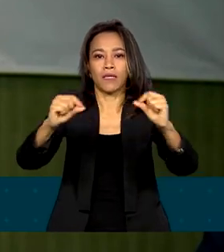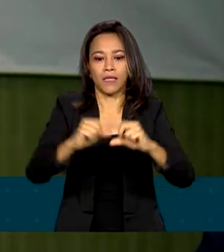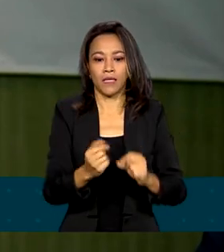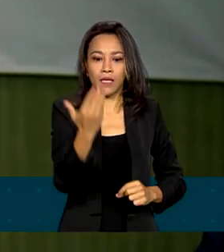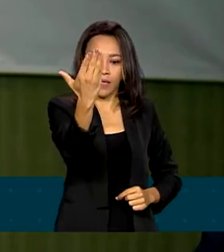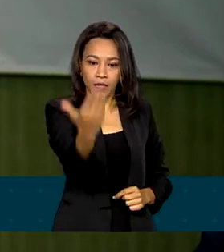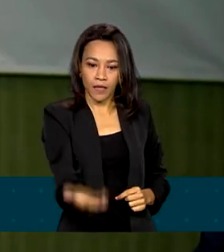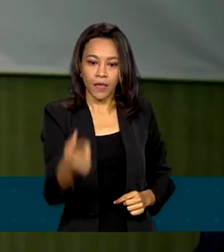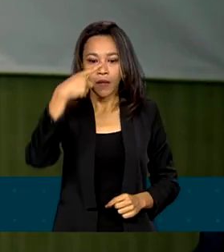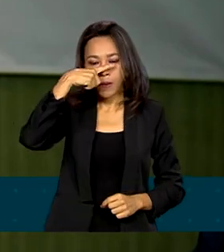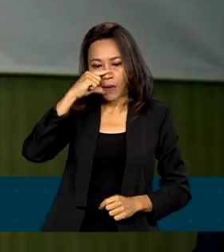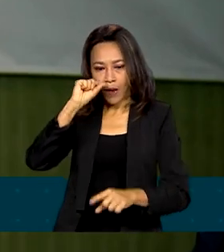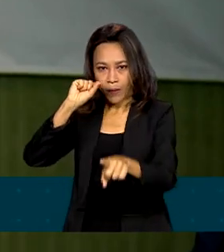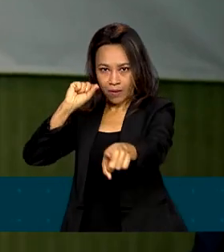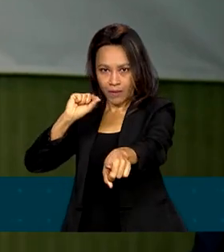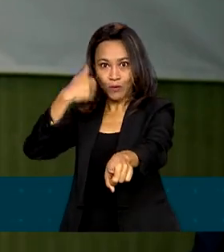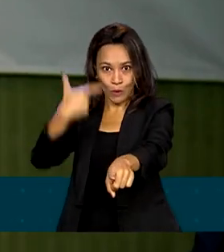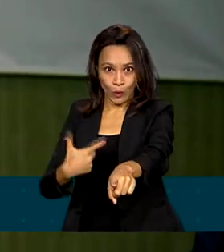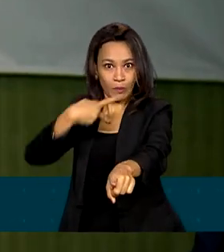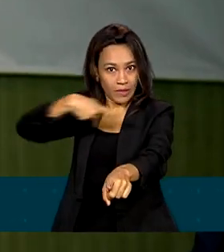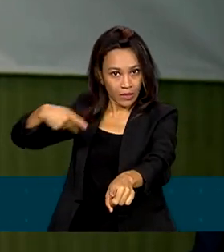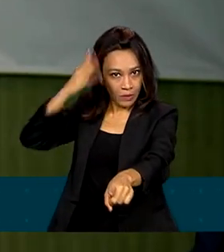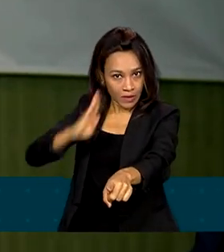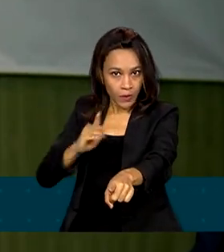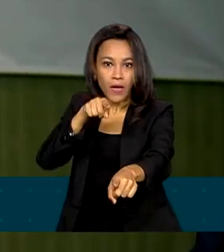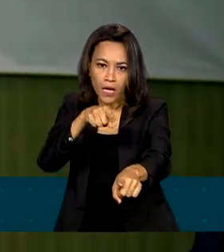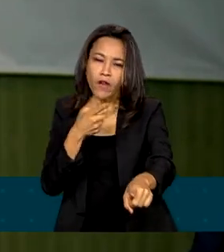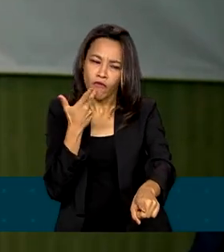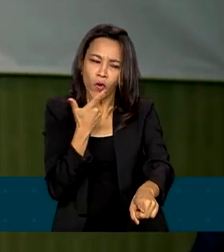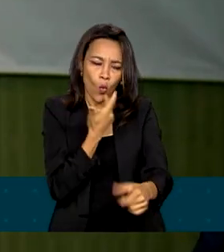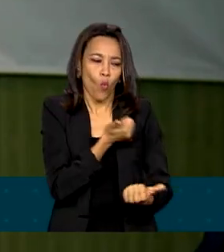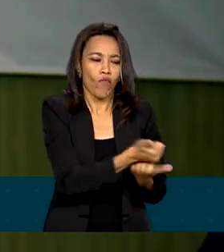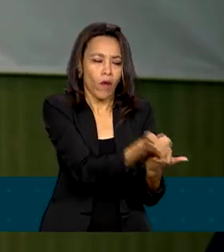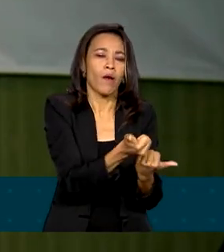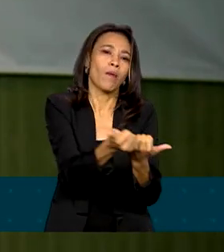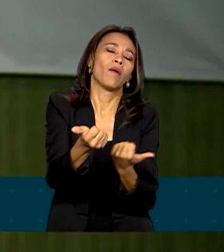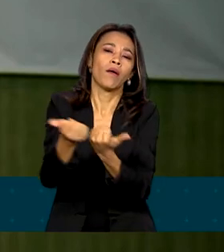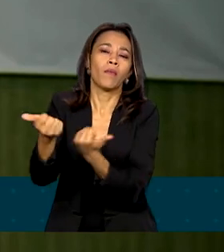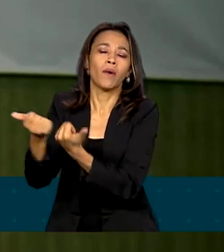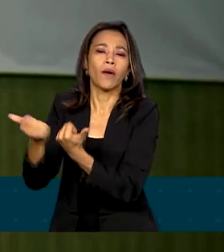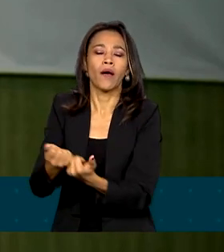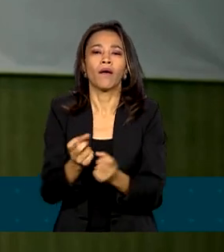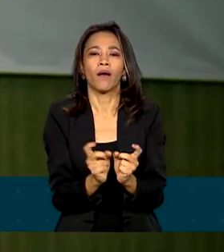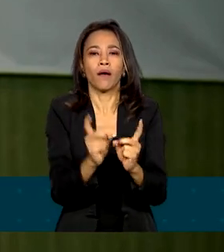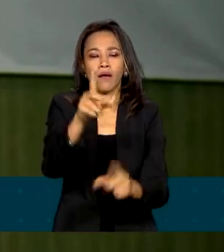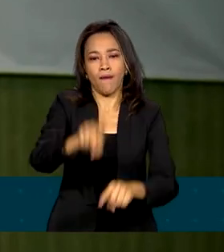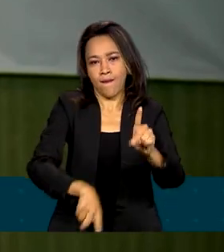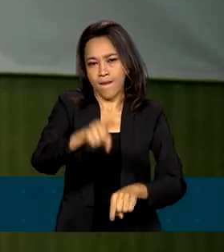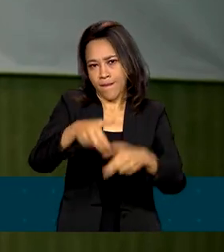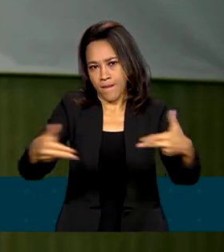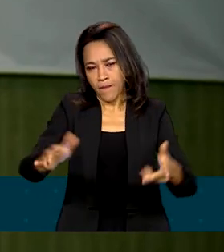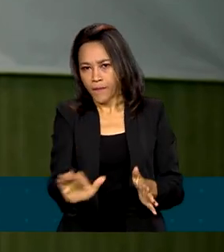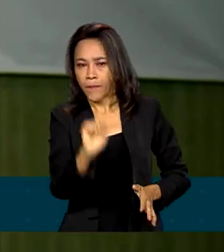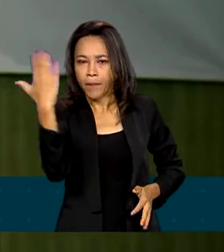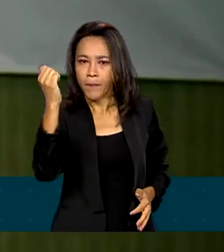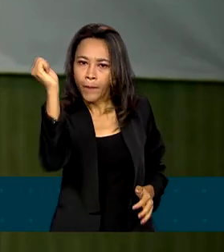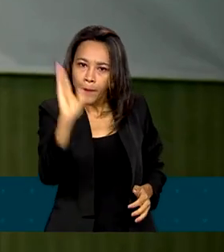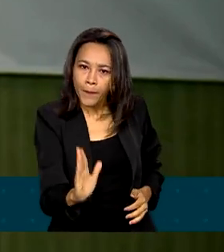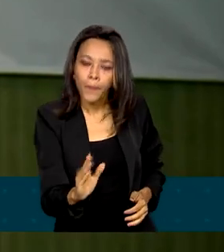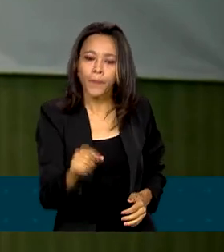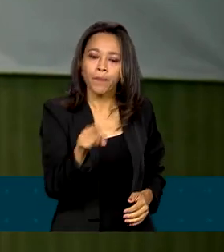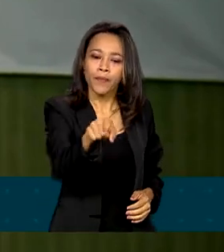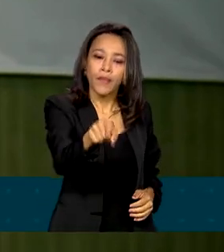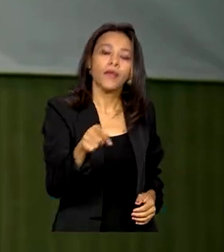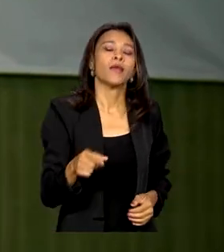vice-presidente Geraldo Alckmin anunciou o apoio para a exportação dos produtos de pequenos agricultores. O Ministério do